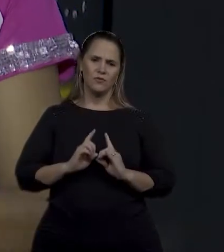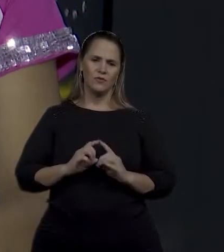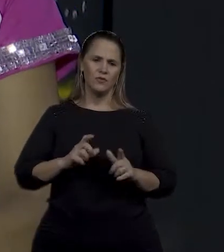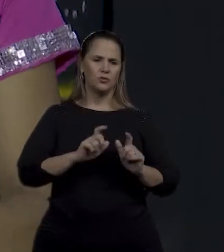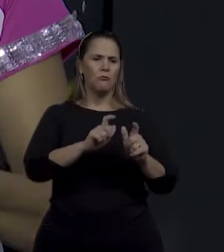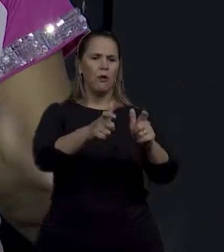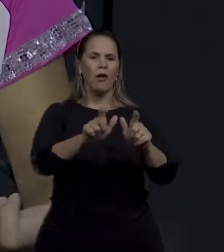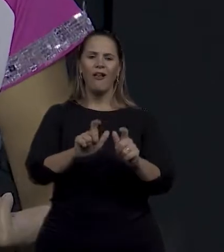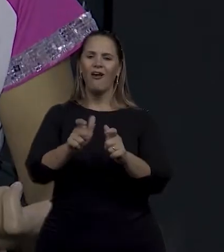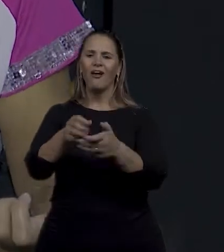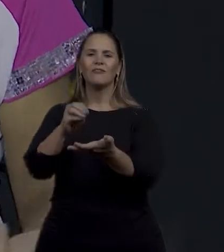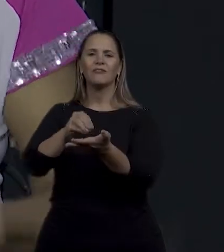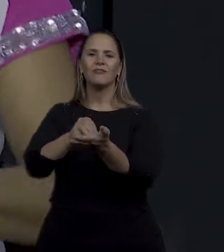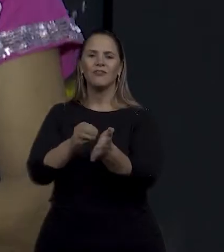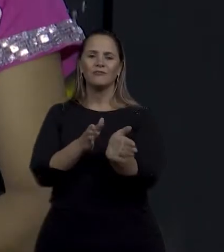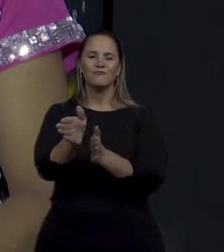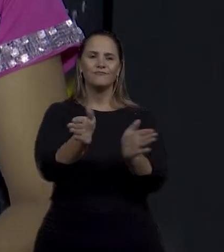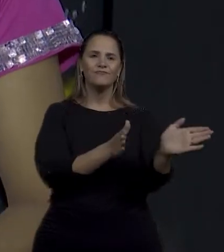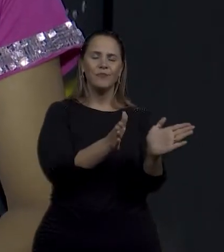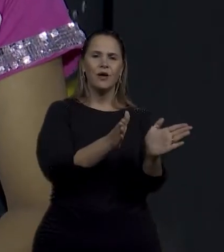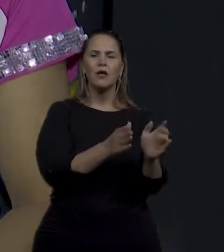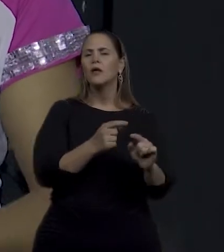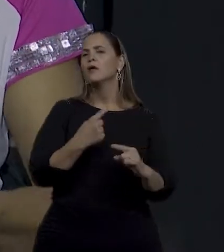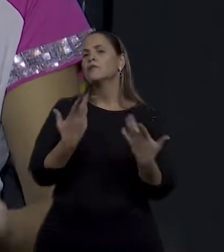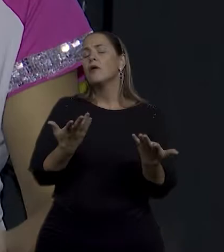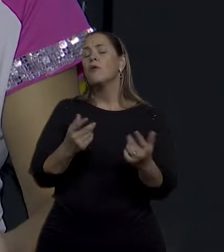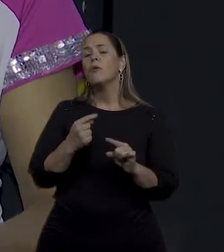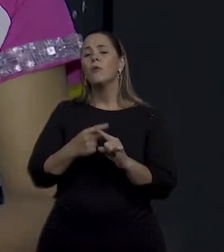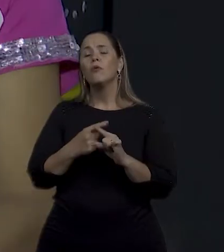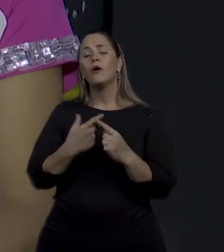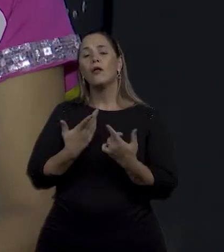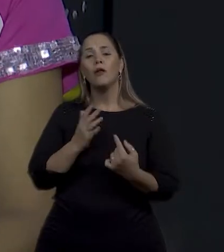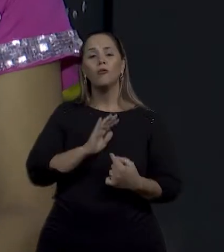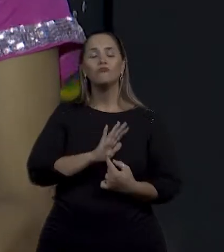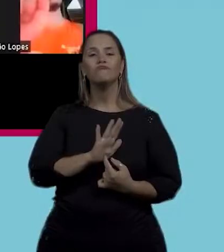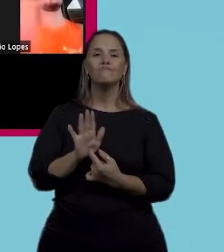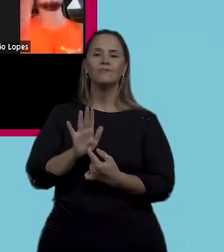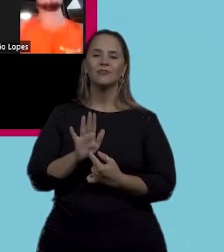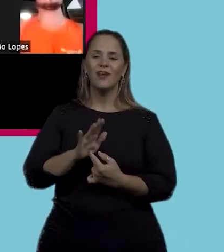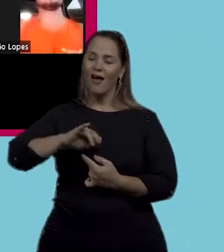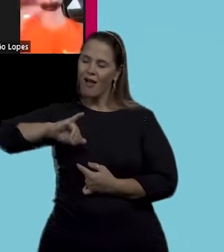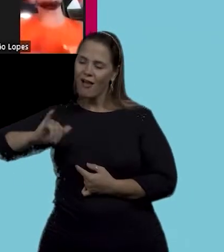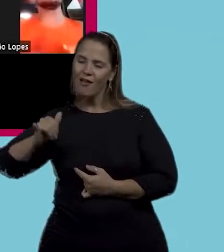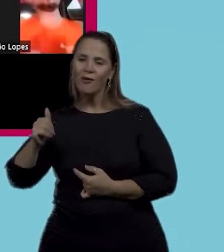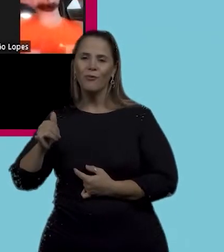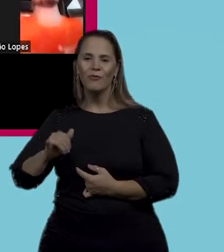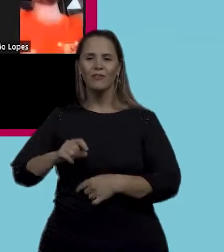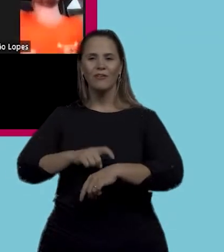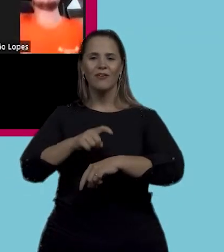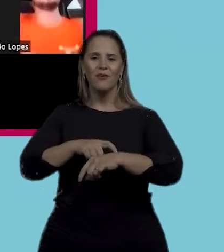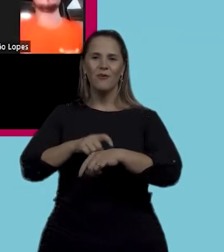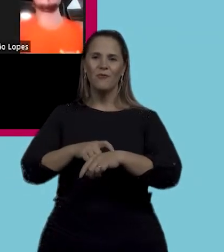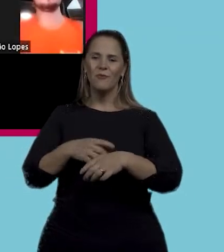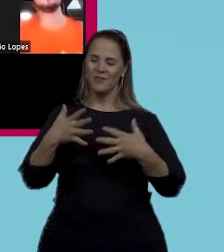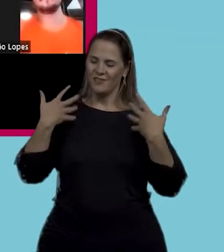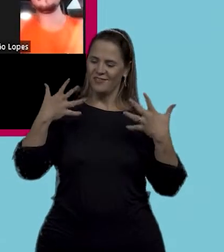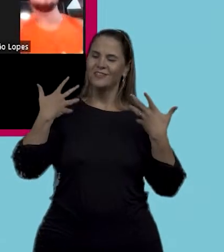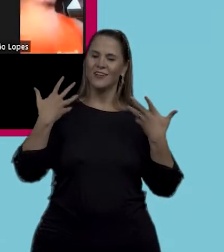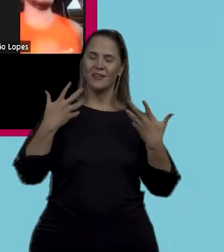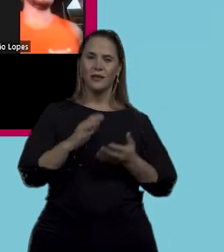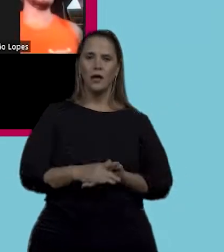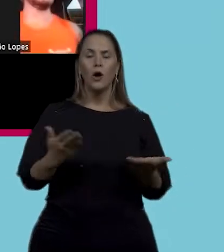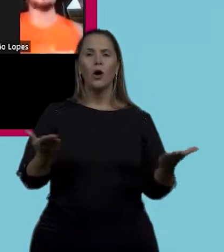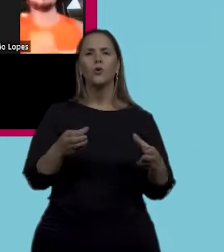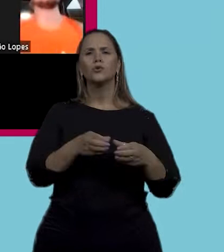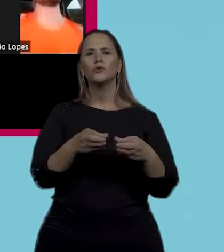têm acessibilidade, por que não também proporcionar essa alegria, esse momento de alegria para eles? Hoje nós temos um grupo com mais de 100 inscritos,